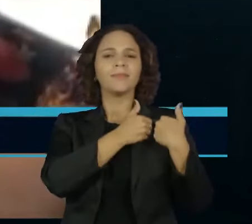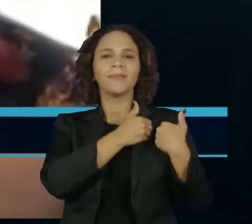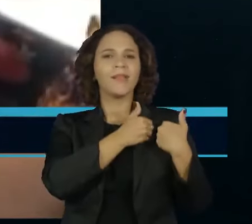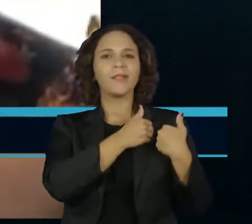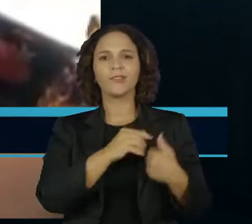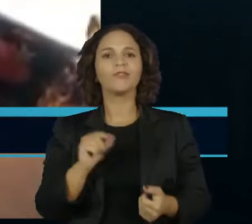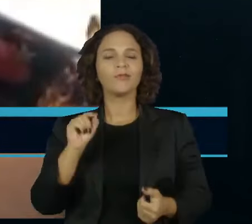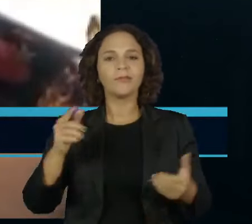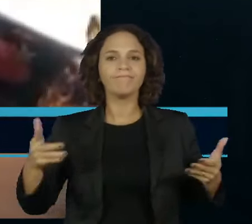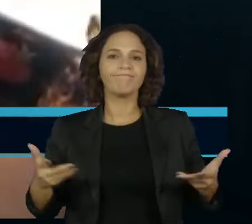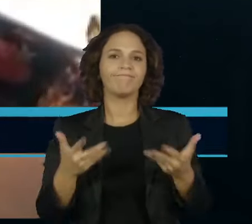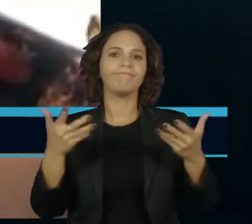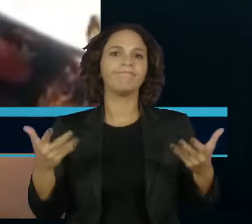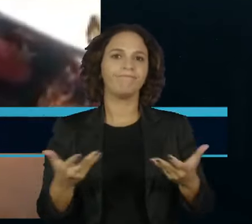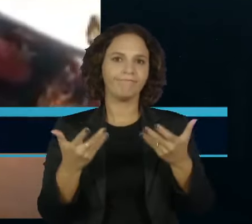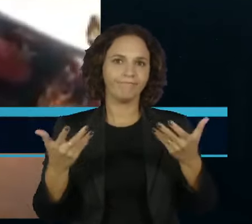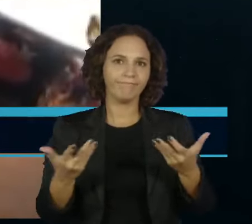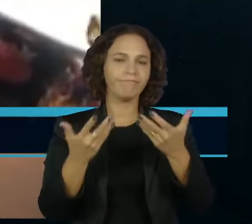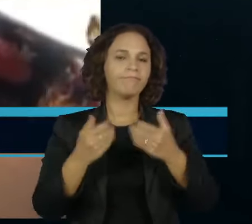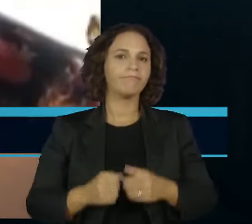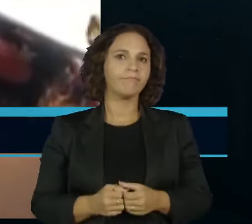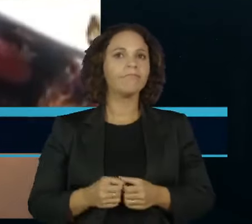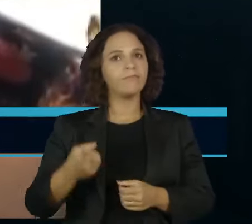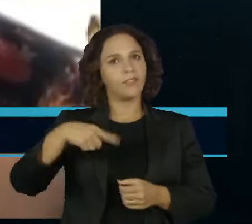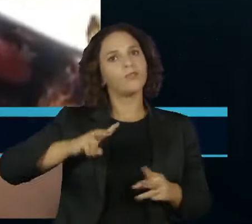de fomentar. E a gente vai continuar fazendo isso.